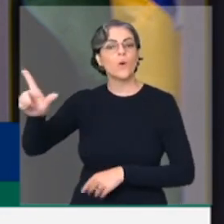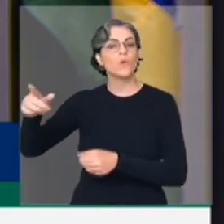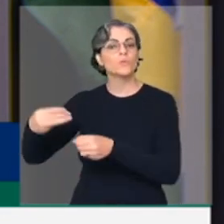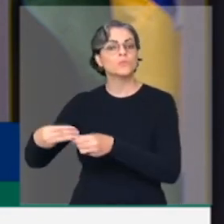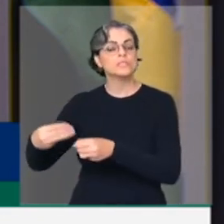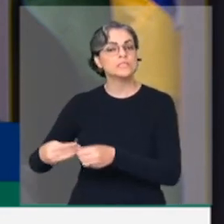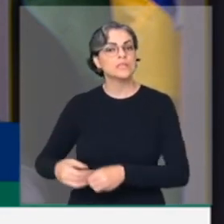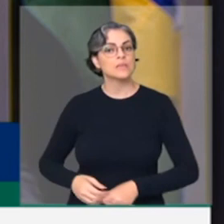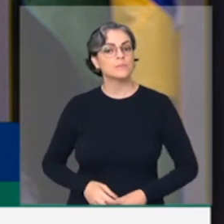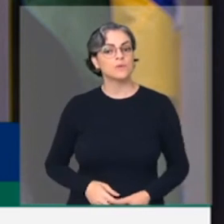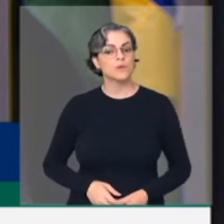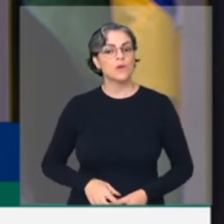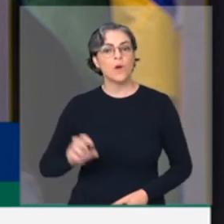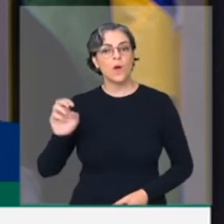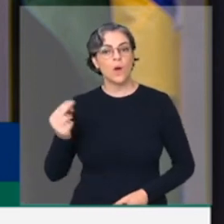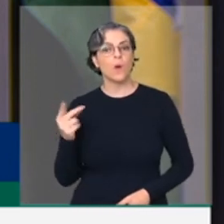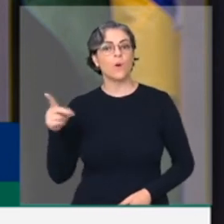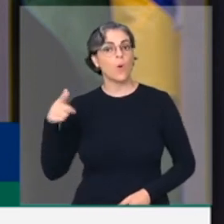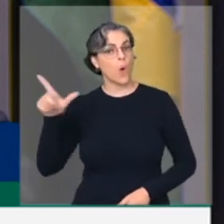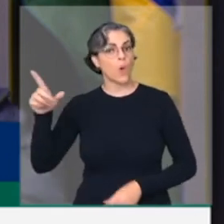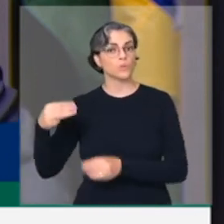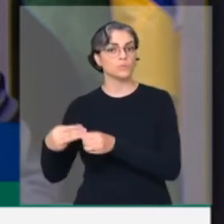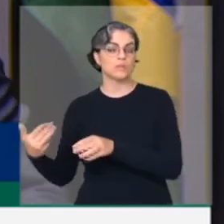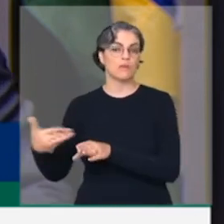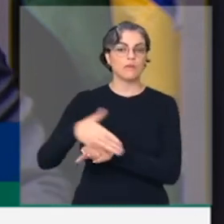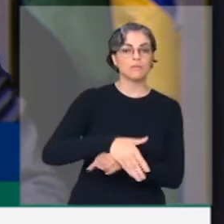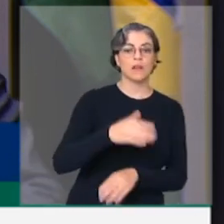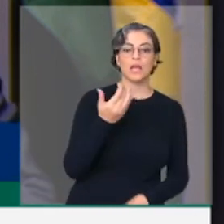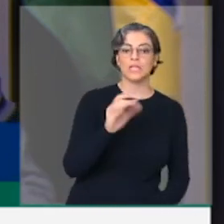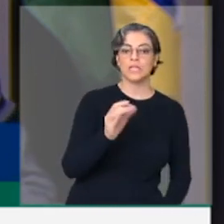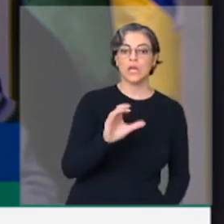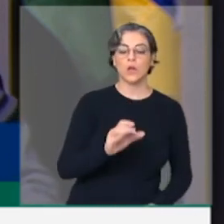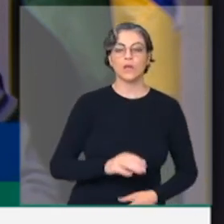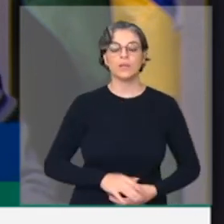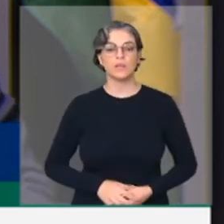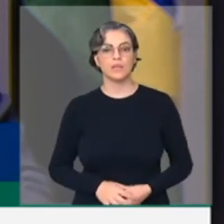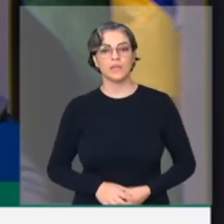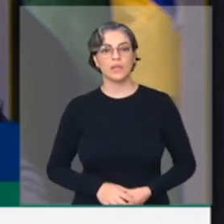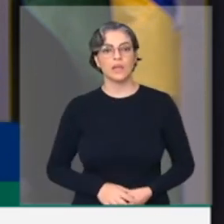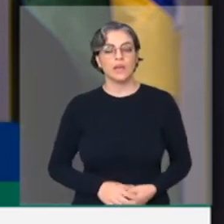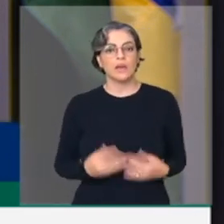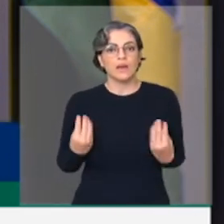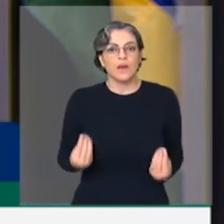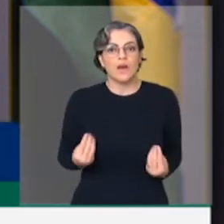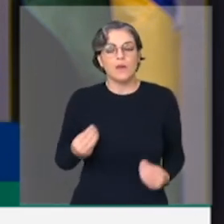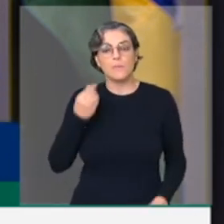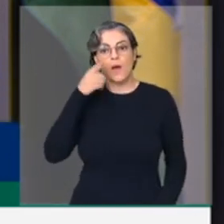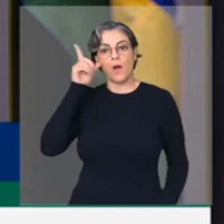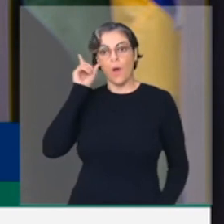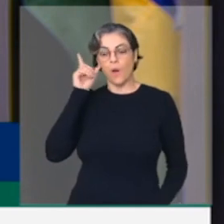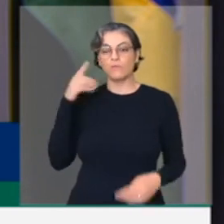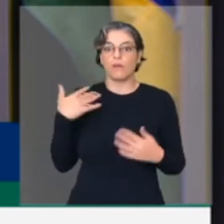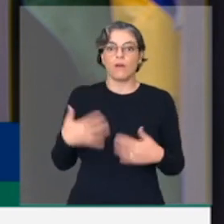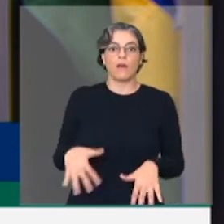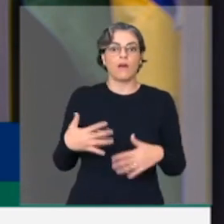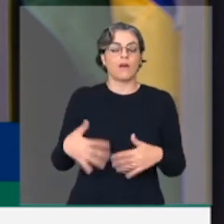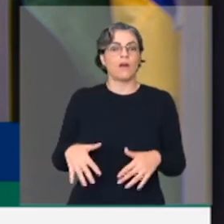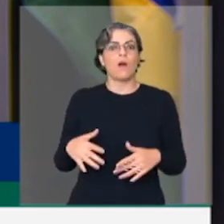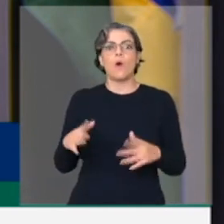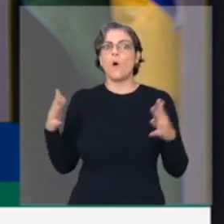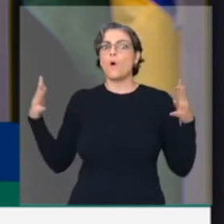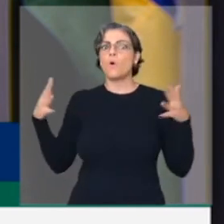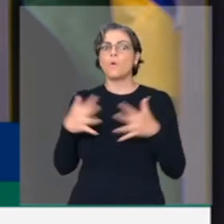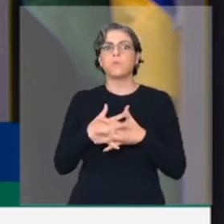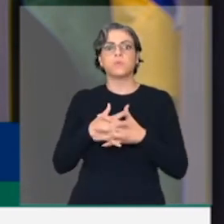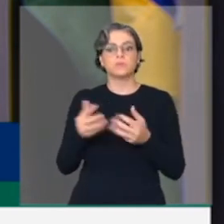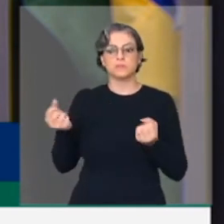municípios poderem ingressar em Niterói. E vejam só, essas barreiras sanitárias ontem deram um nó no trânsito de Niterói.